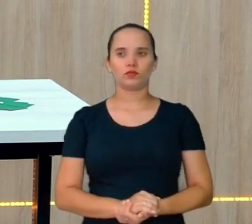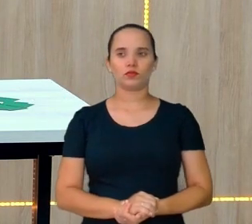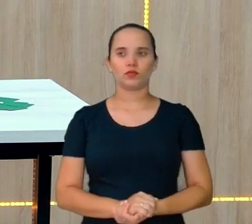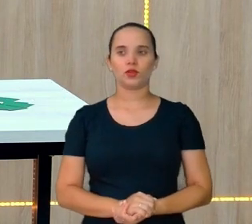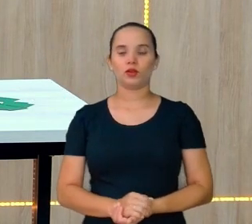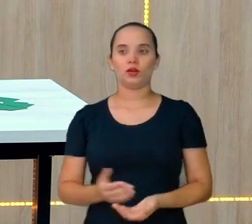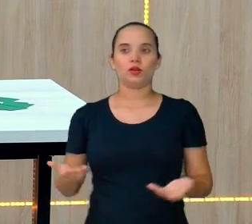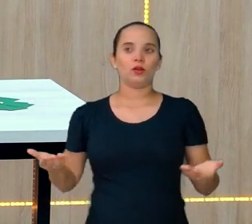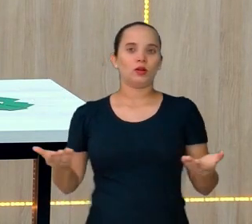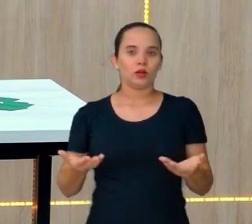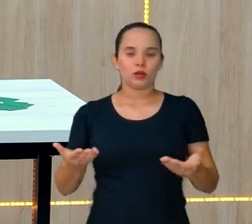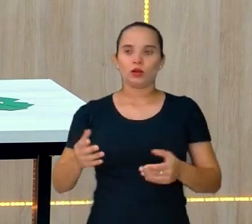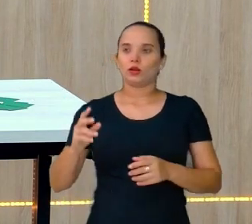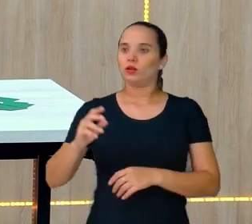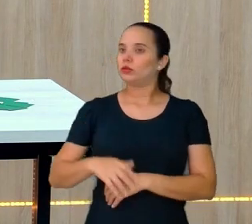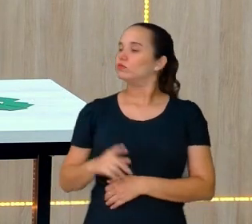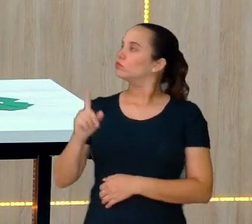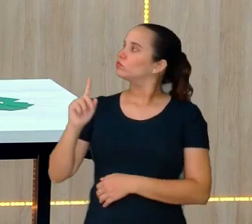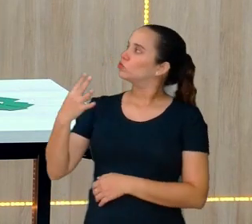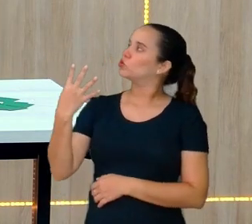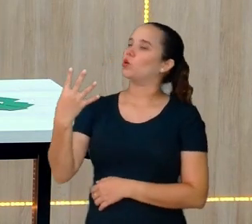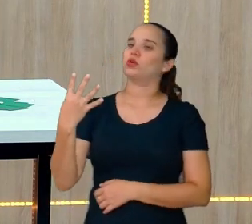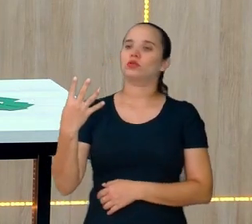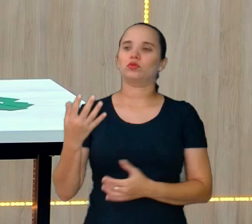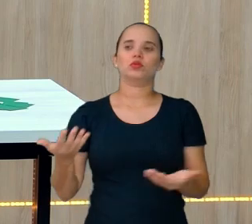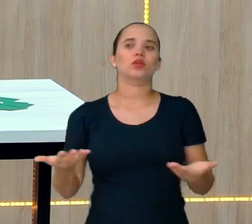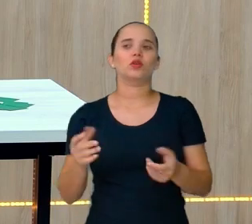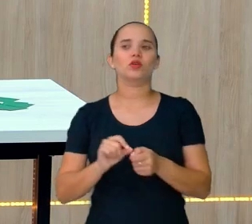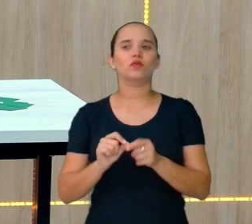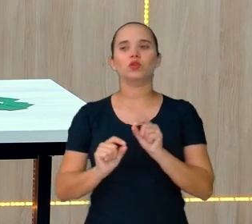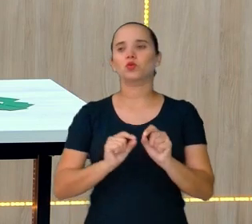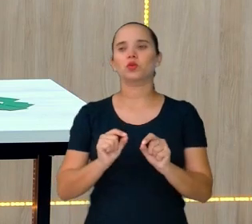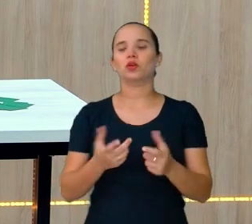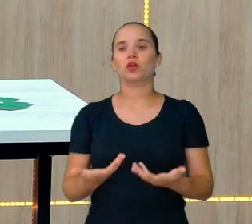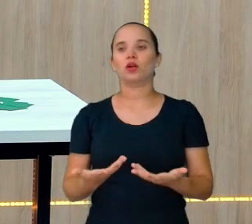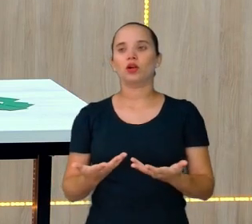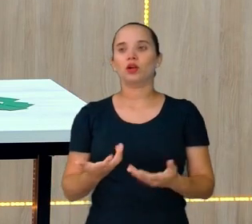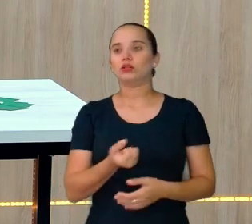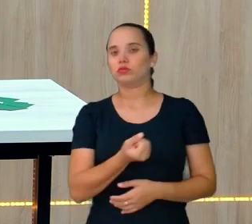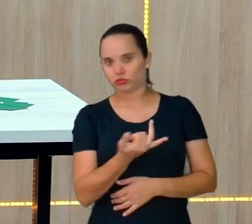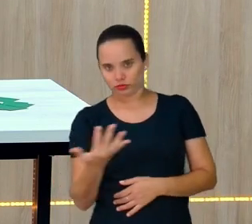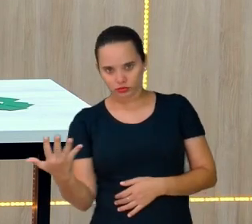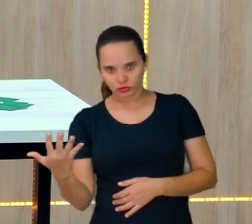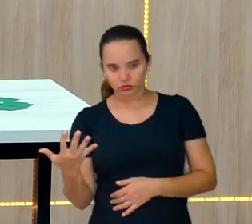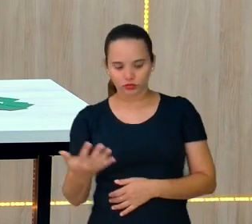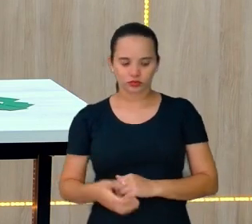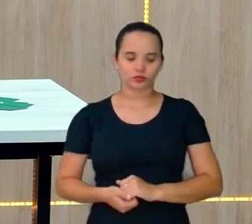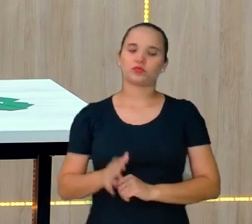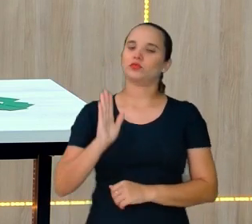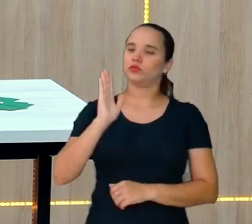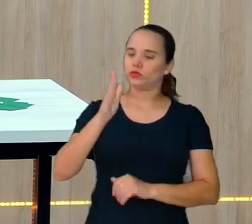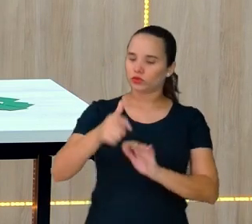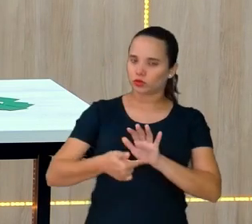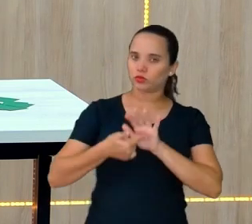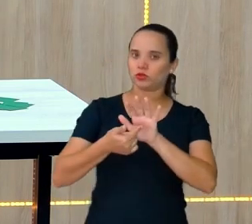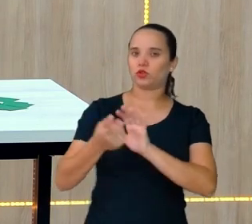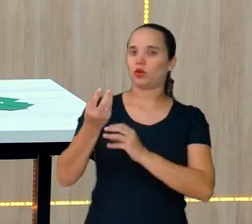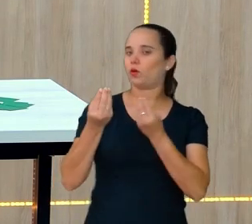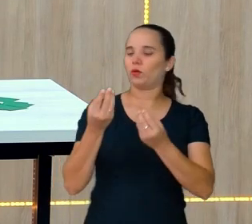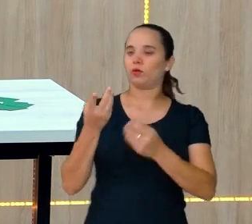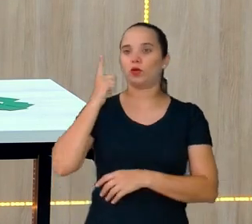E aqui, eu fico com 4. E o que a gente faz mais? A gente conta, como a gente acabou de contar.